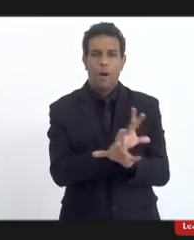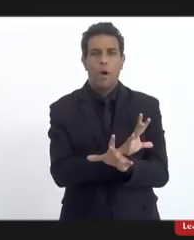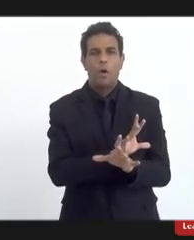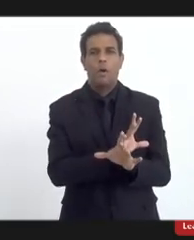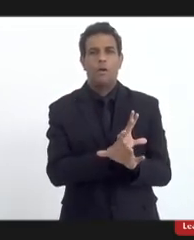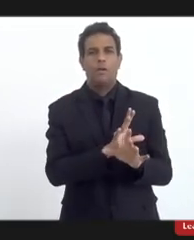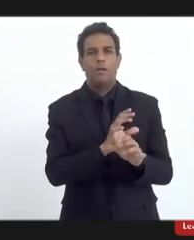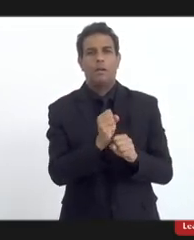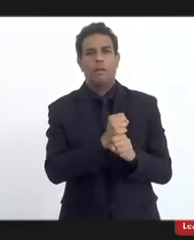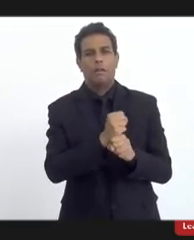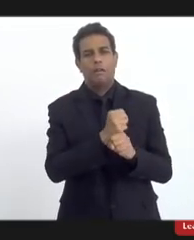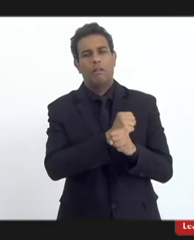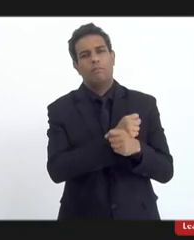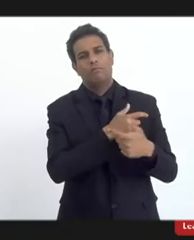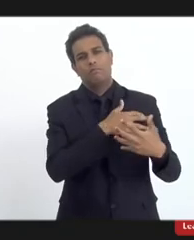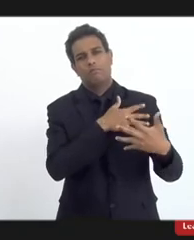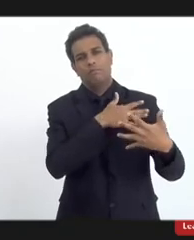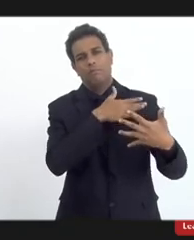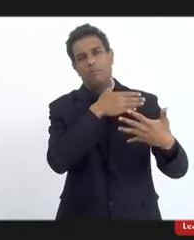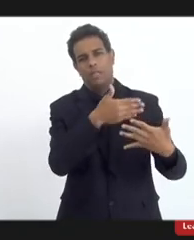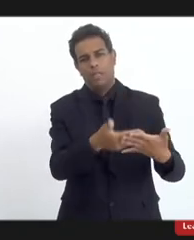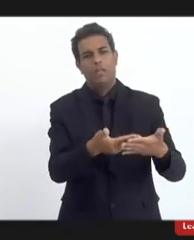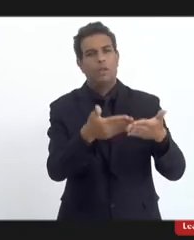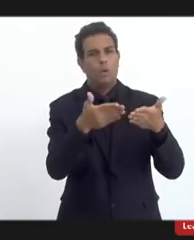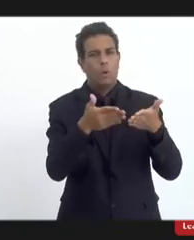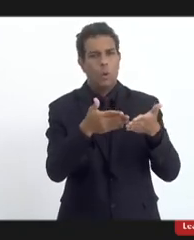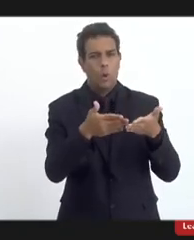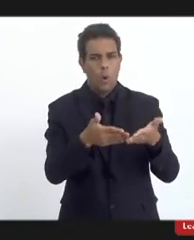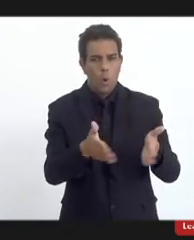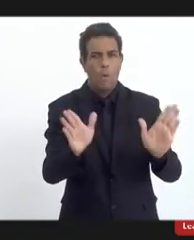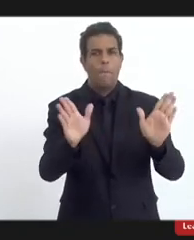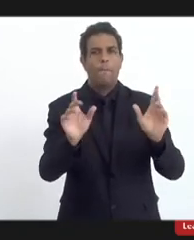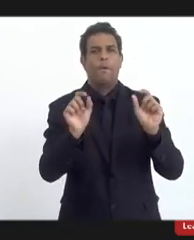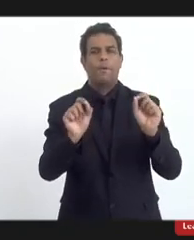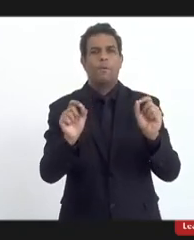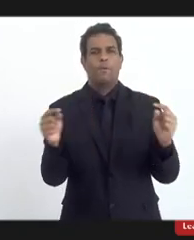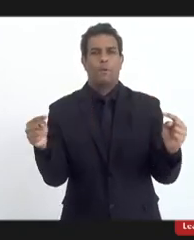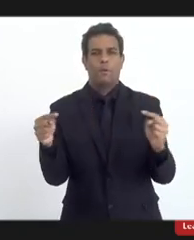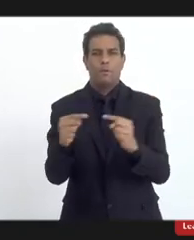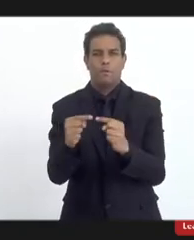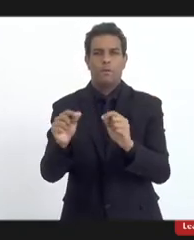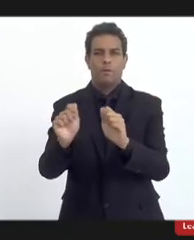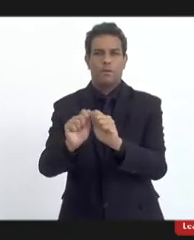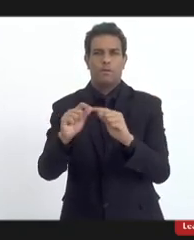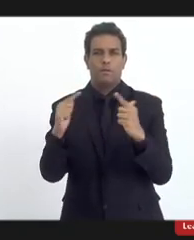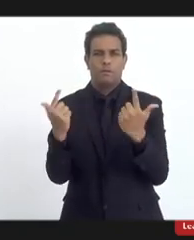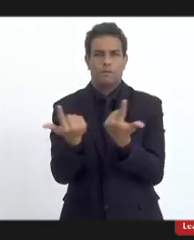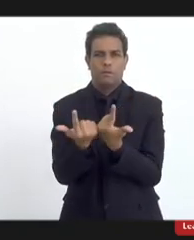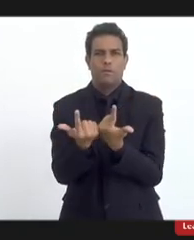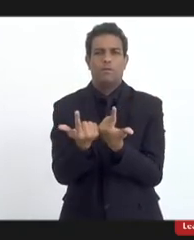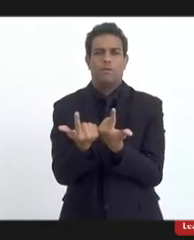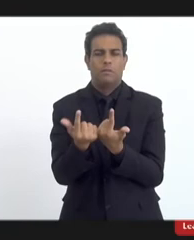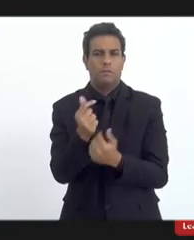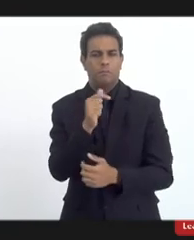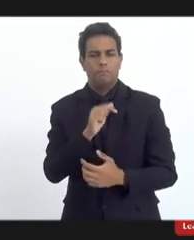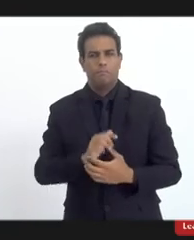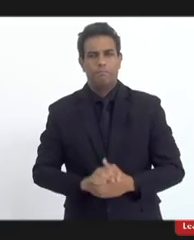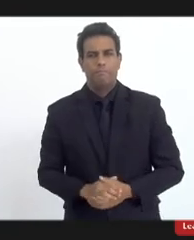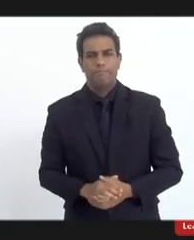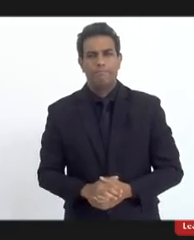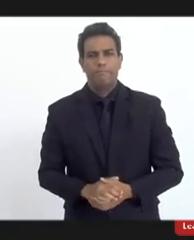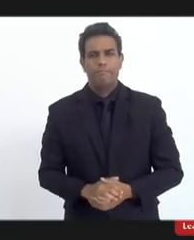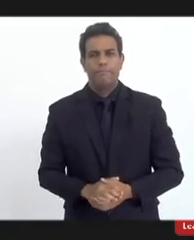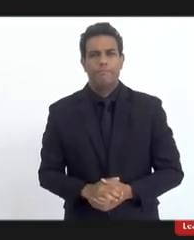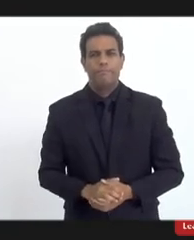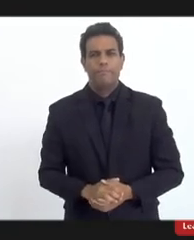anos tomado essa iniciativa da assembleia legislativa do rio de